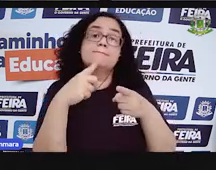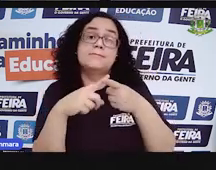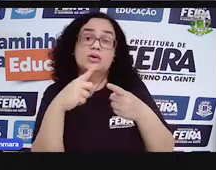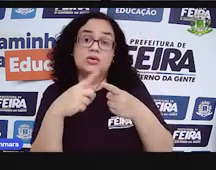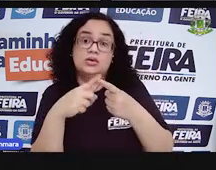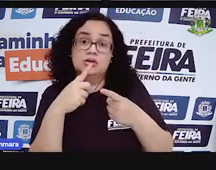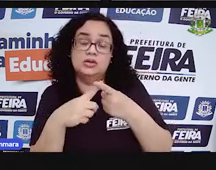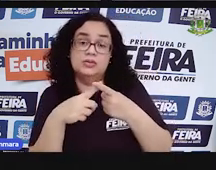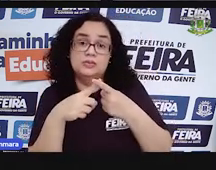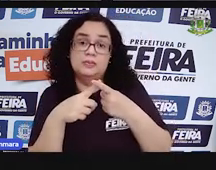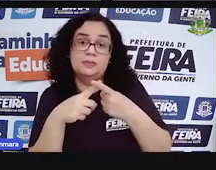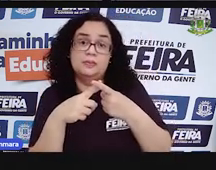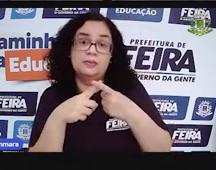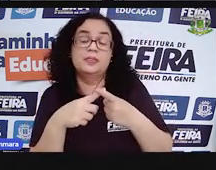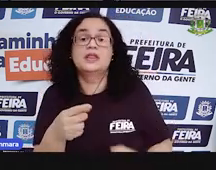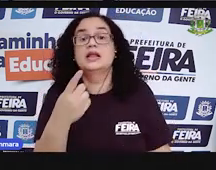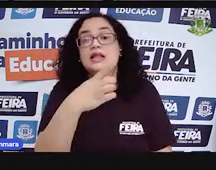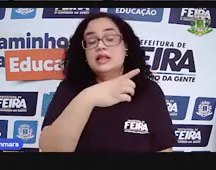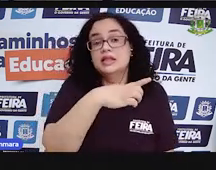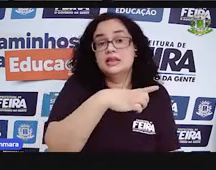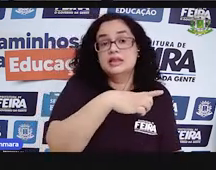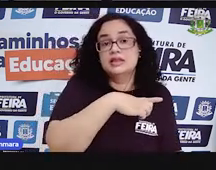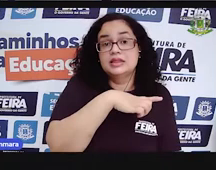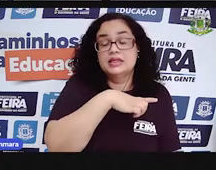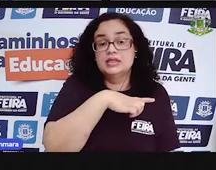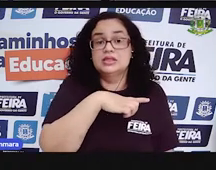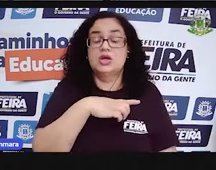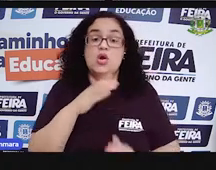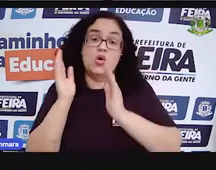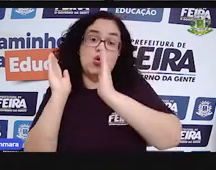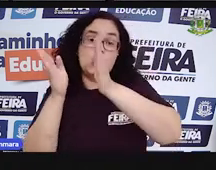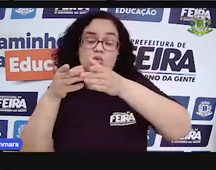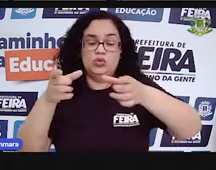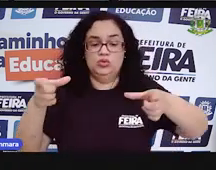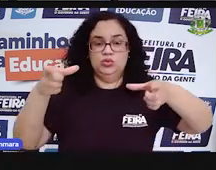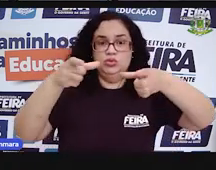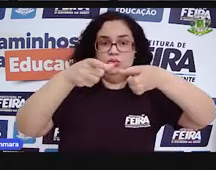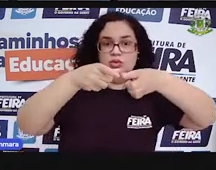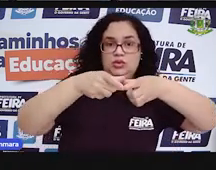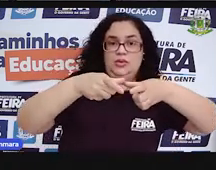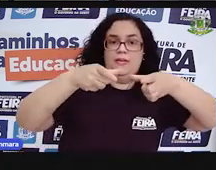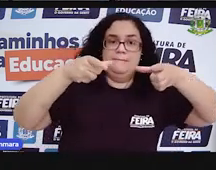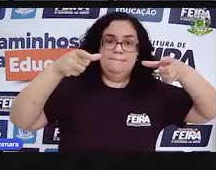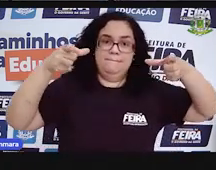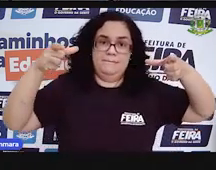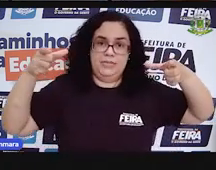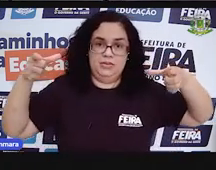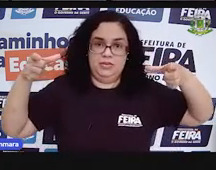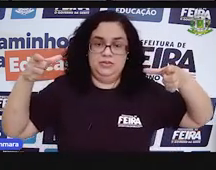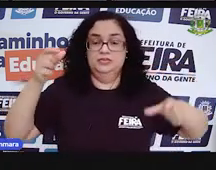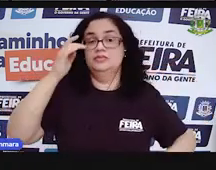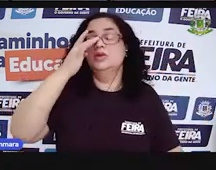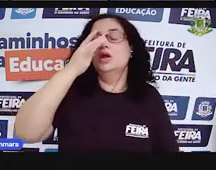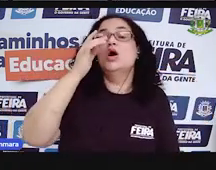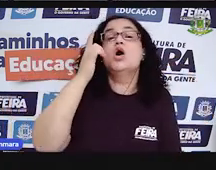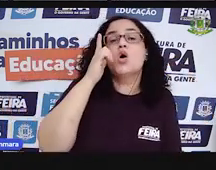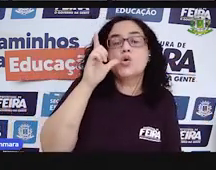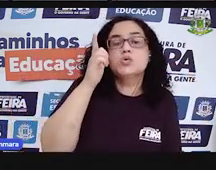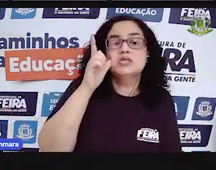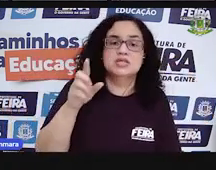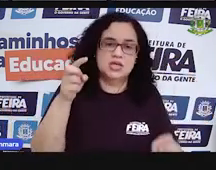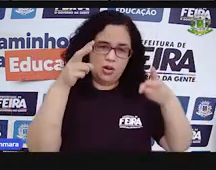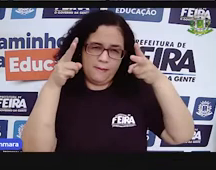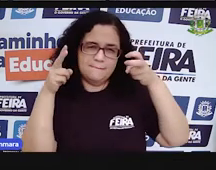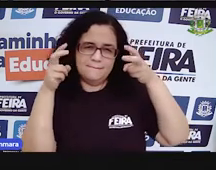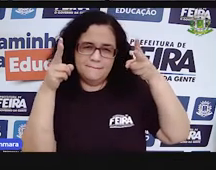você teria que fazer em ordem decrescente. Tá bom? Conseguiu? Percebeu?